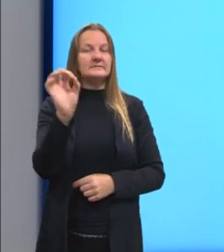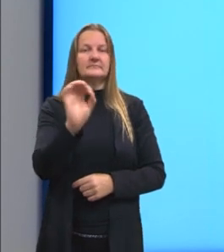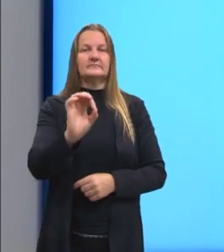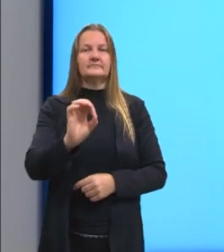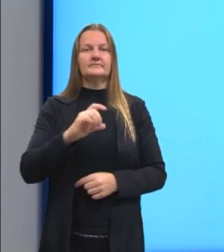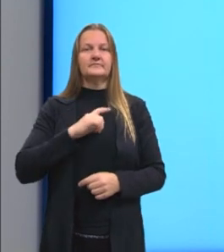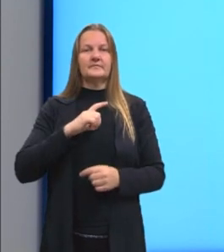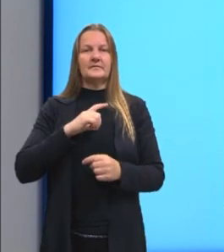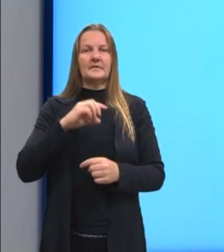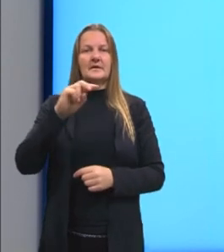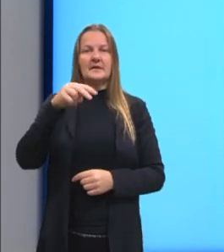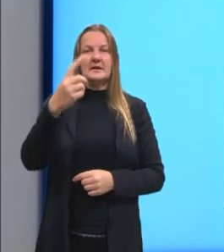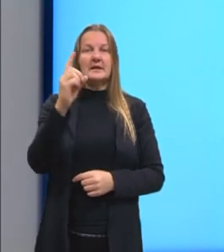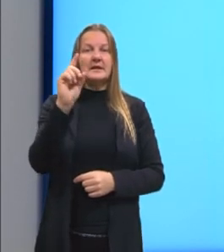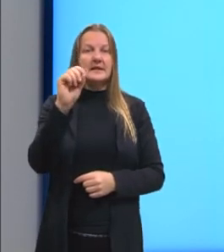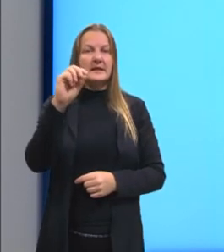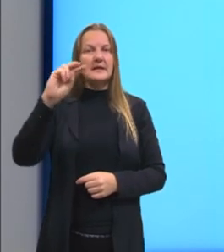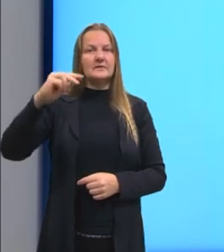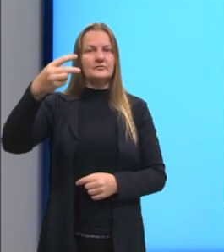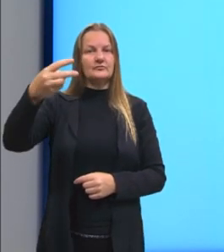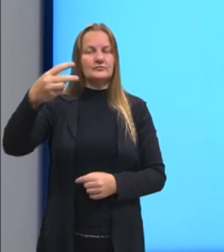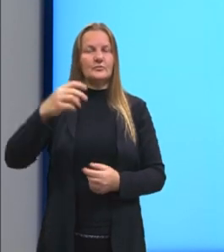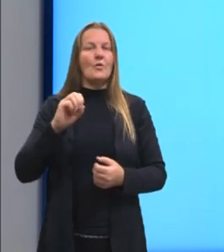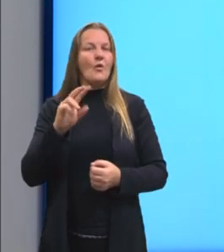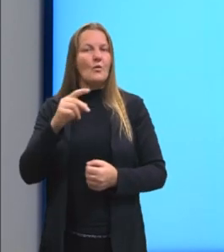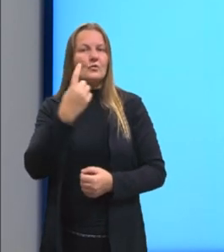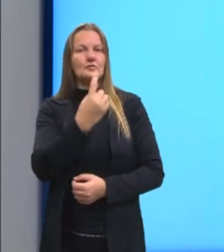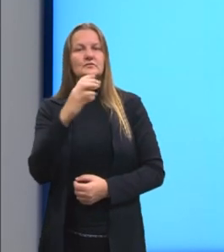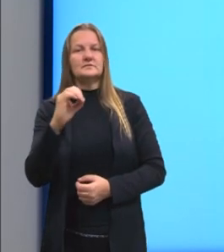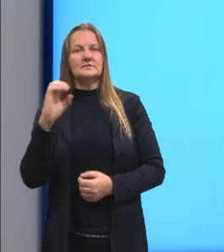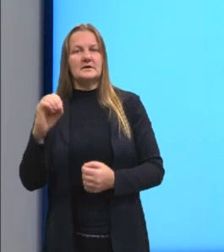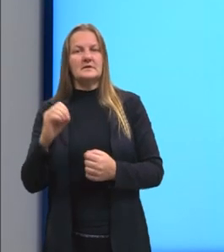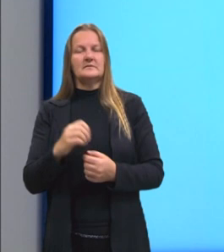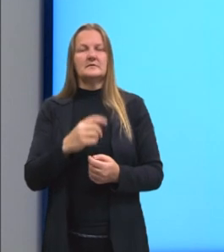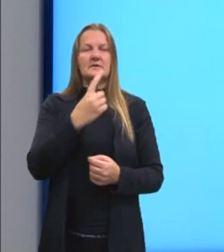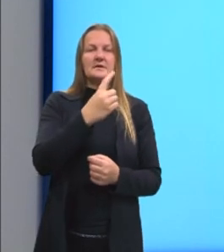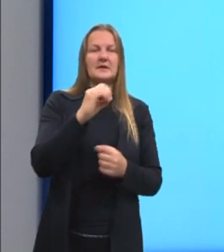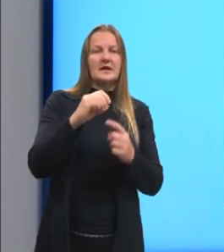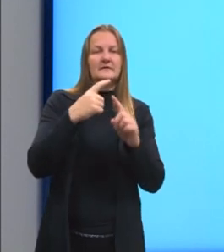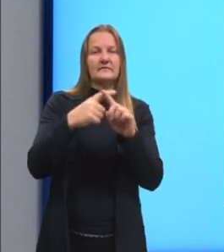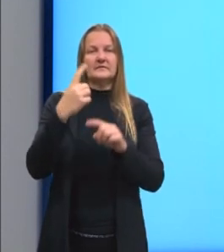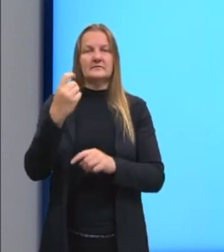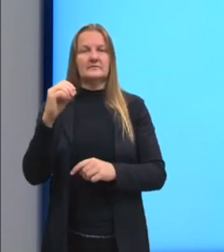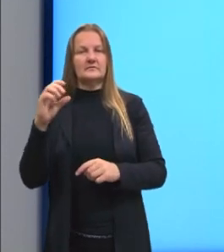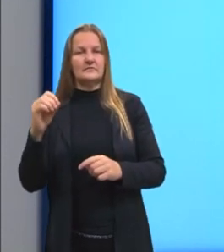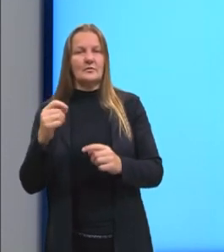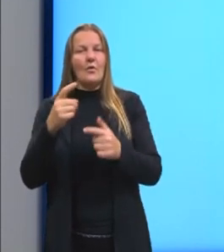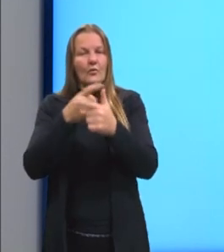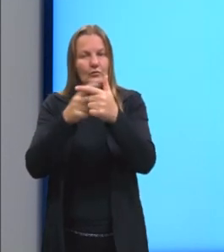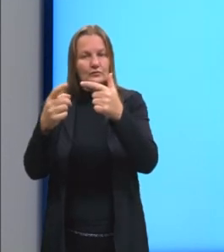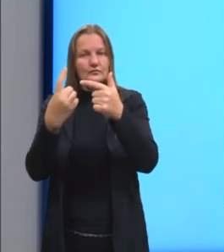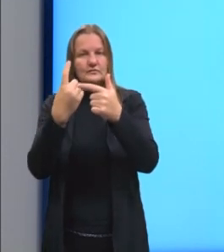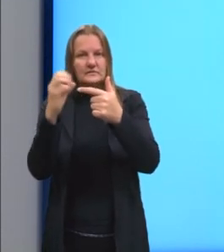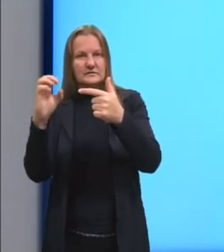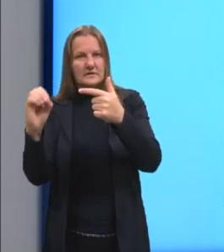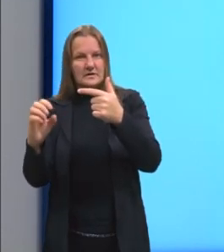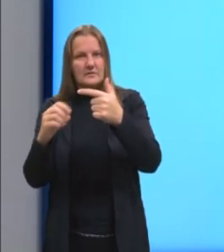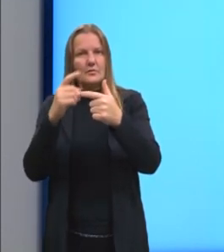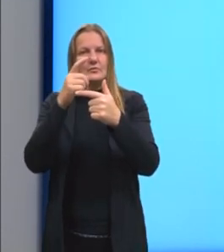utilizamos o 10 ao quadrado, ou 100, multiplicamos por 100, ou dividimos por 100.